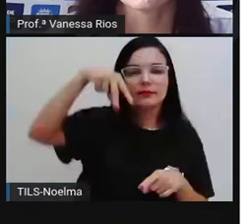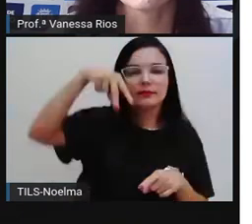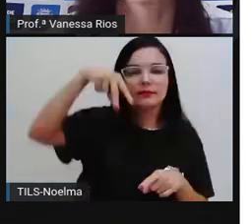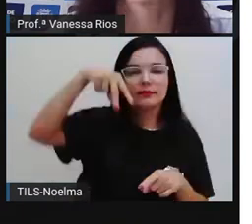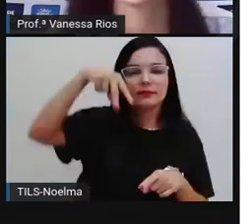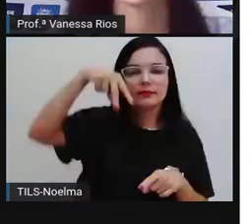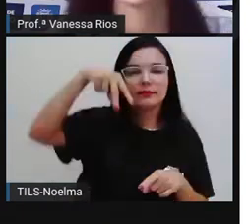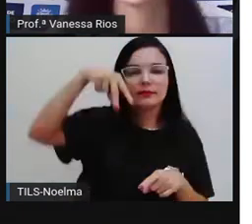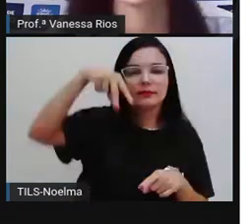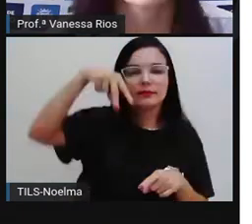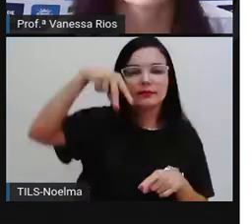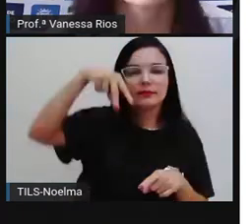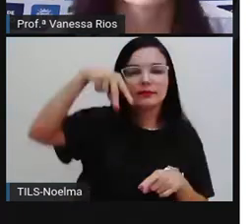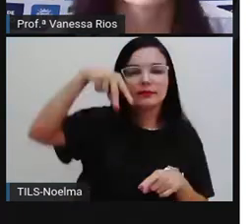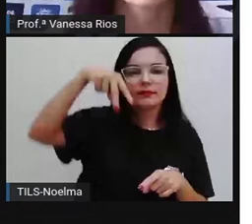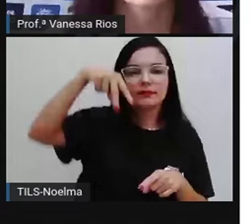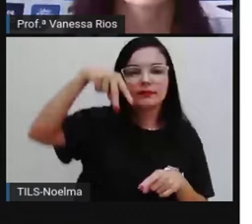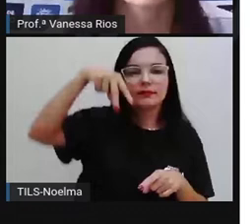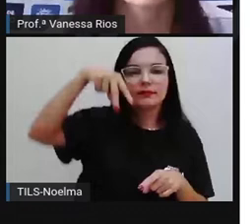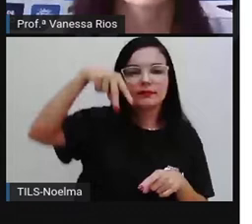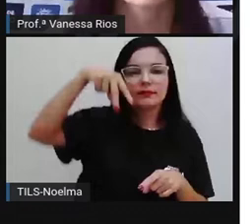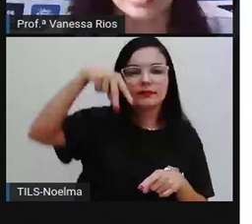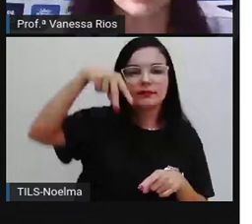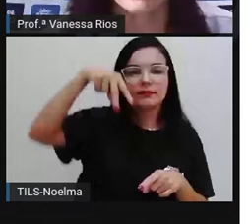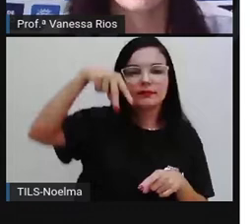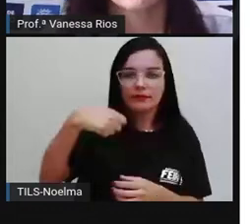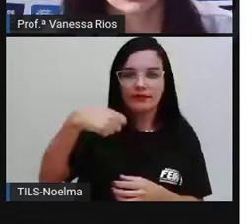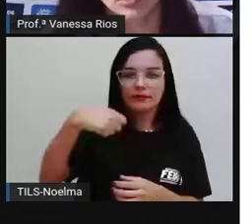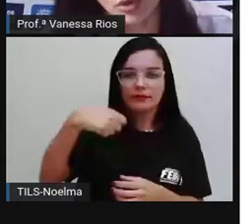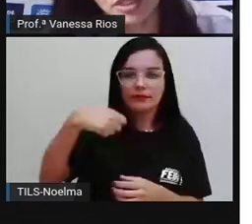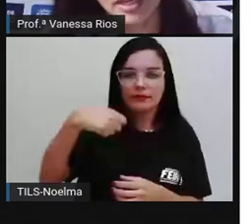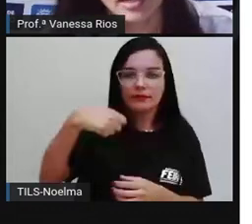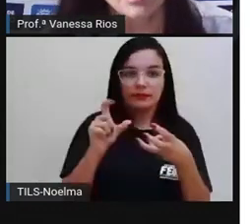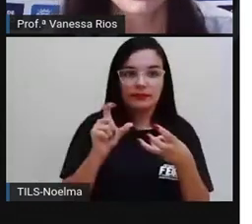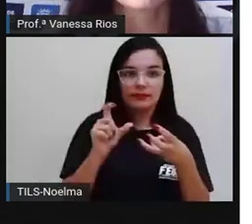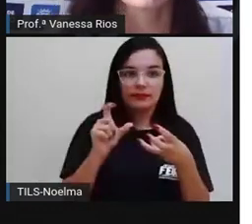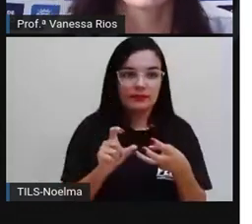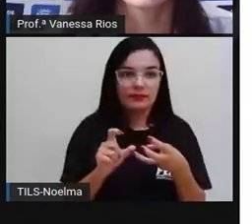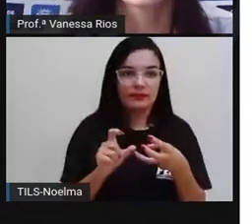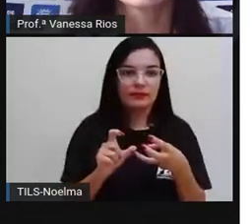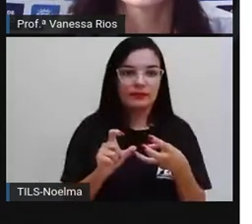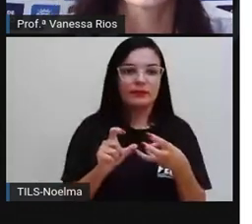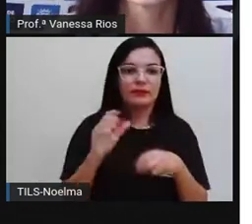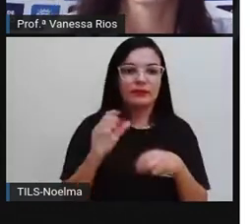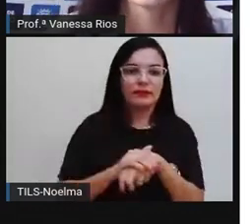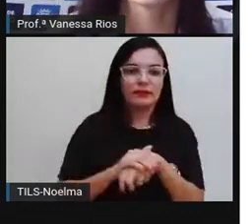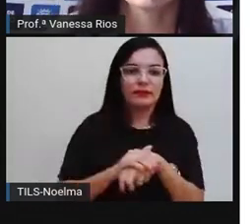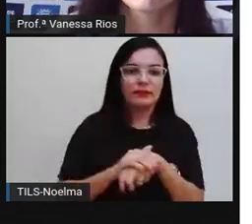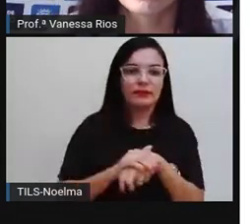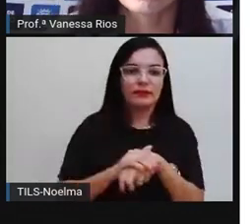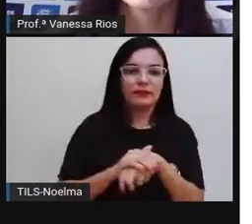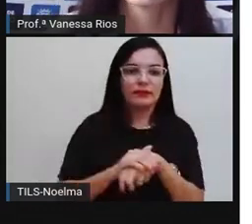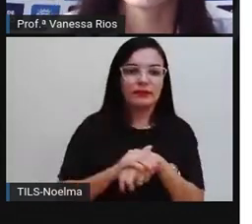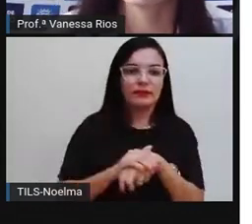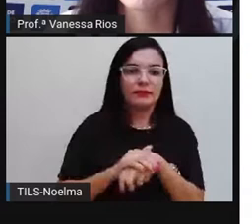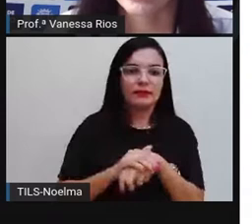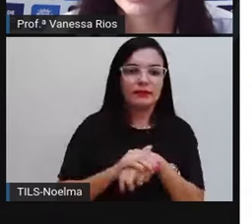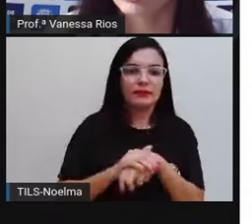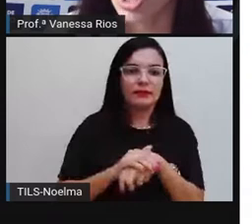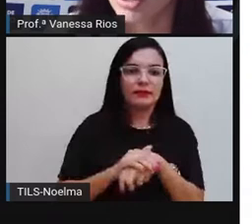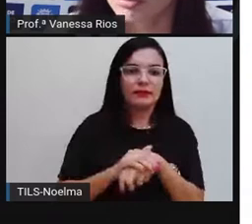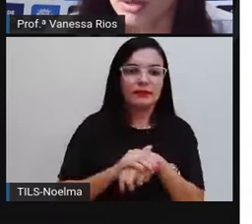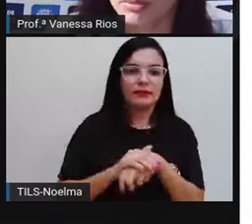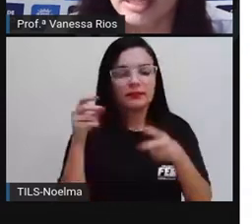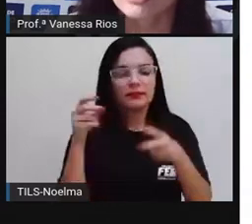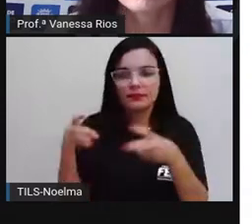Nas palavras, na sílaba tônica. Mas é importante a gente perceber, lembrar